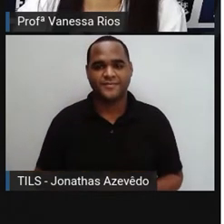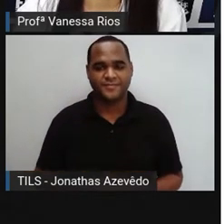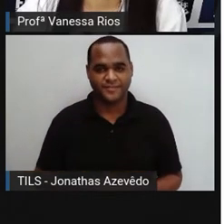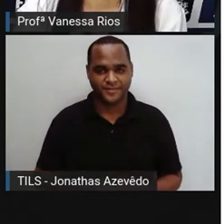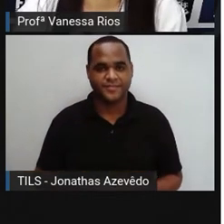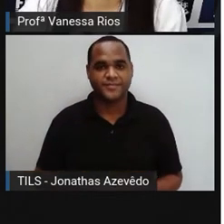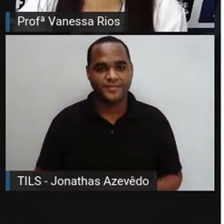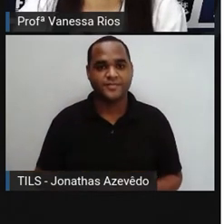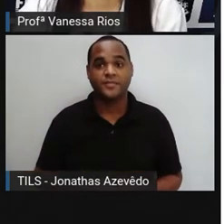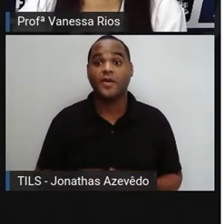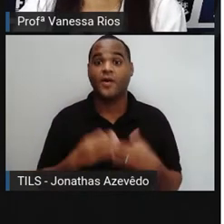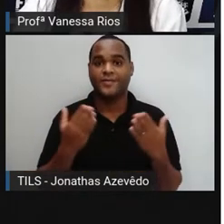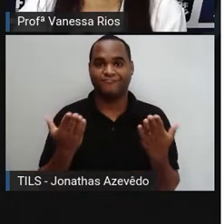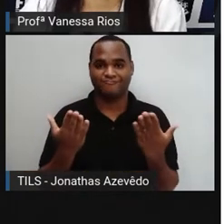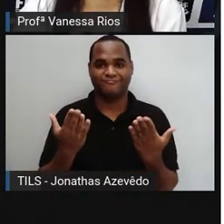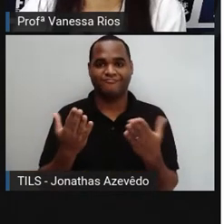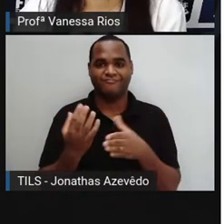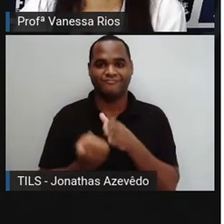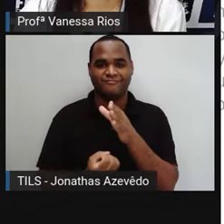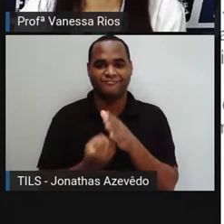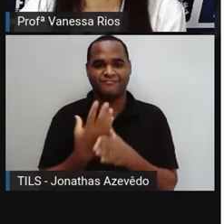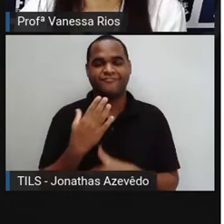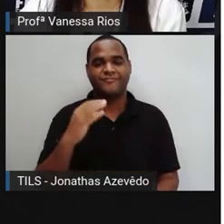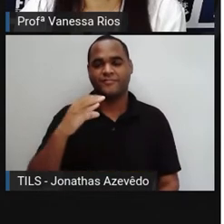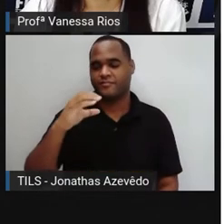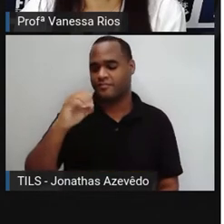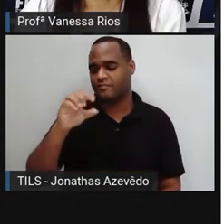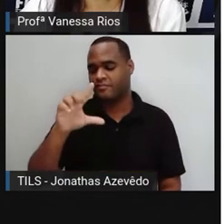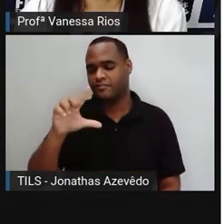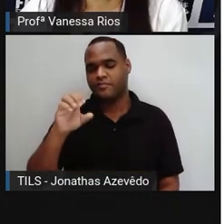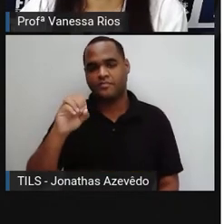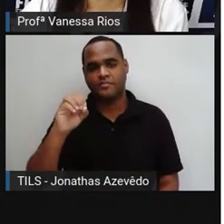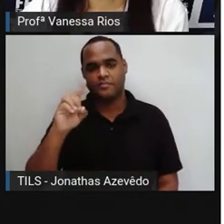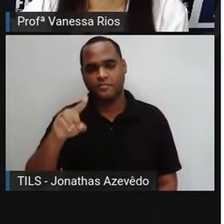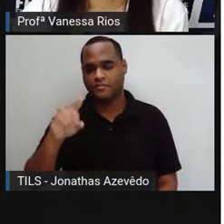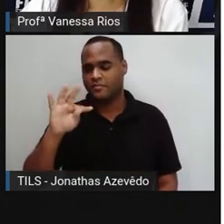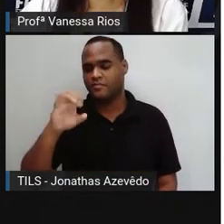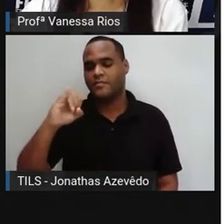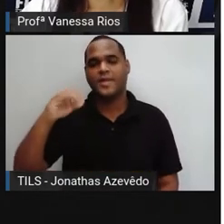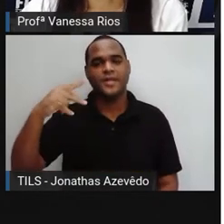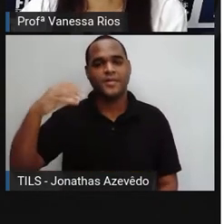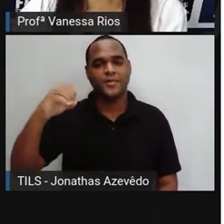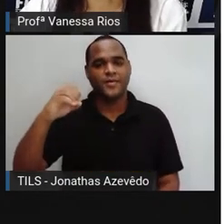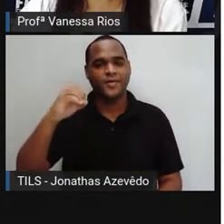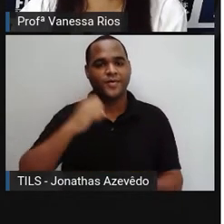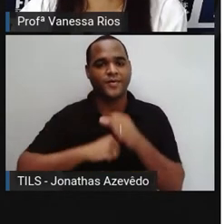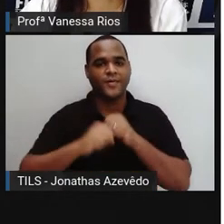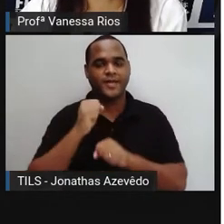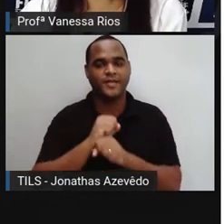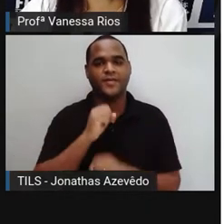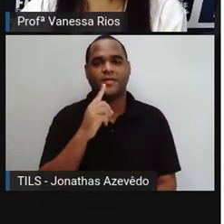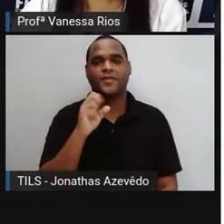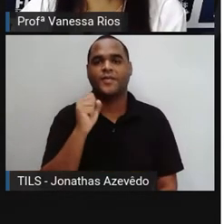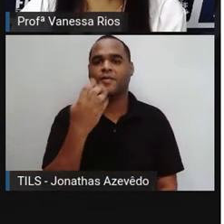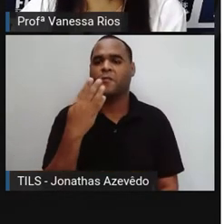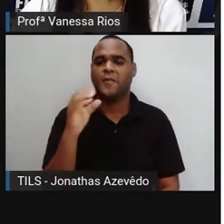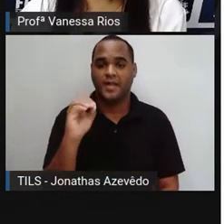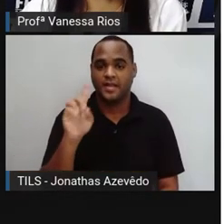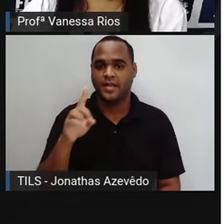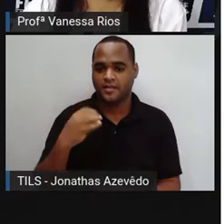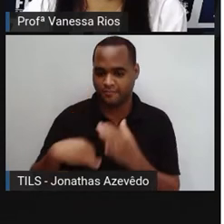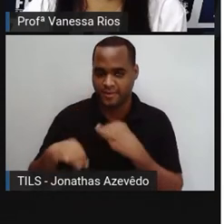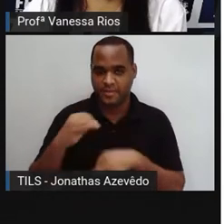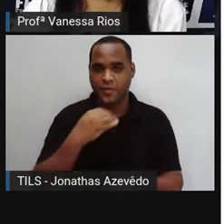E aí aparece, então, o Calótipo. Em 1840, o químico